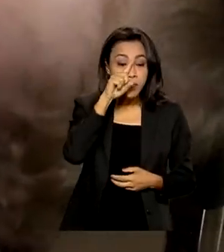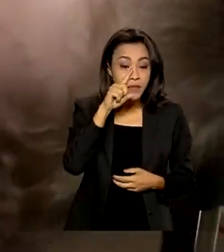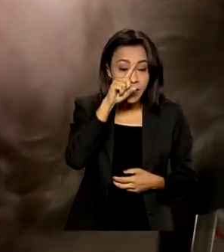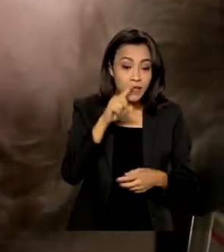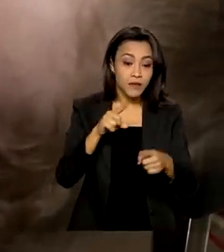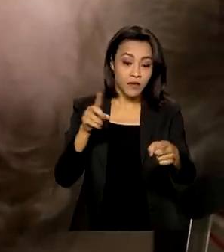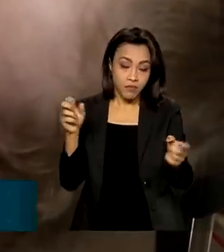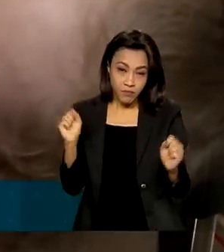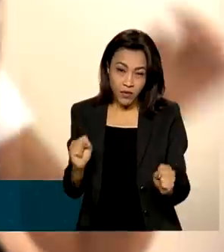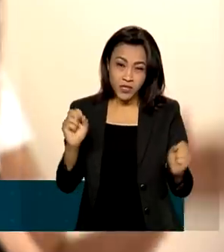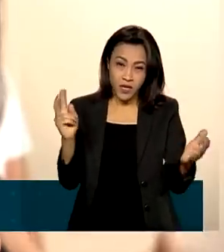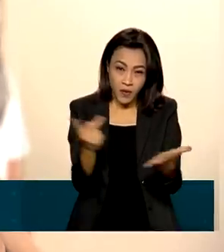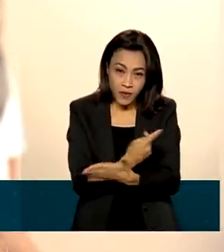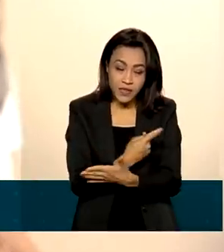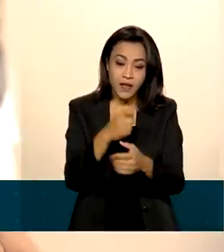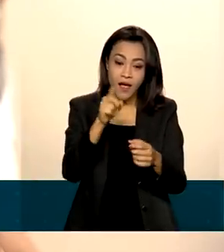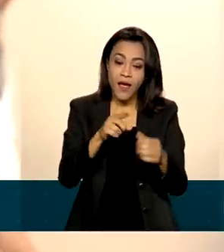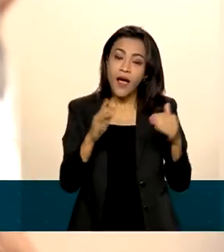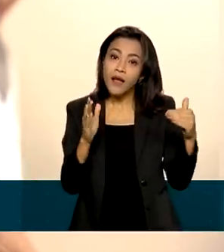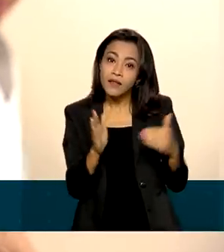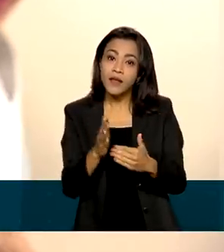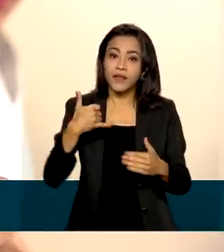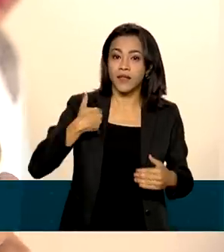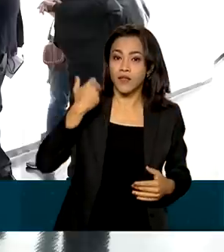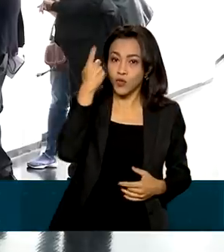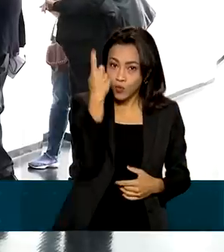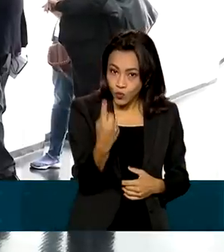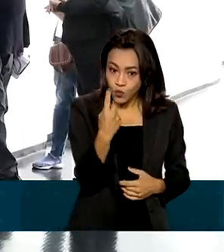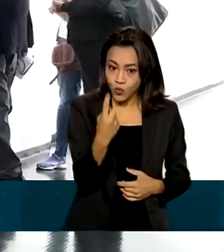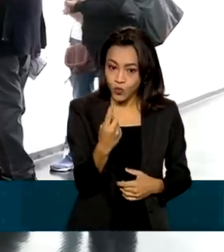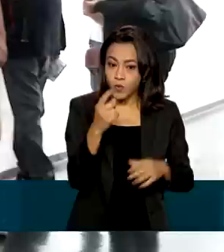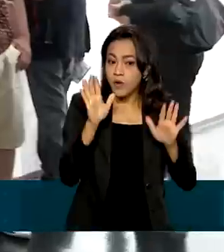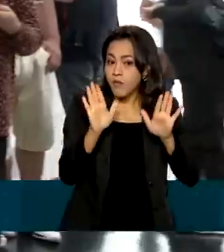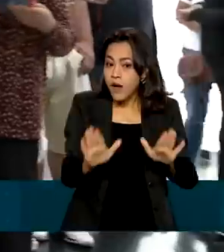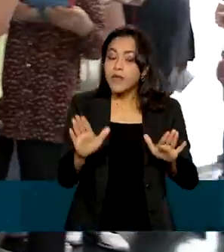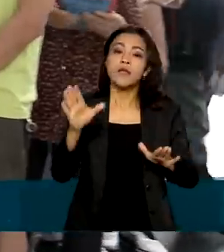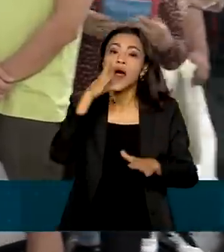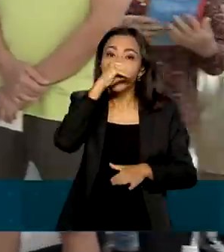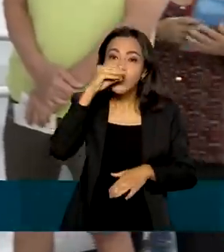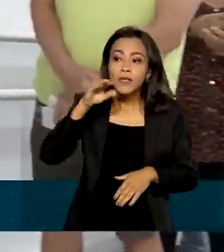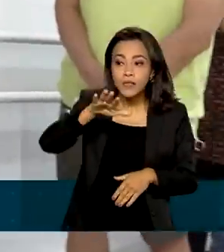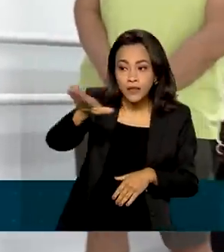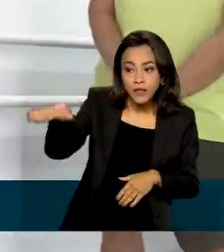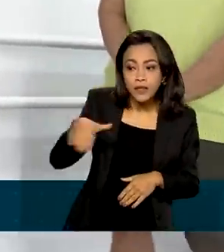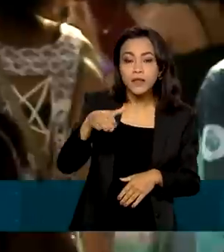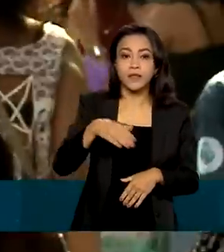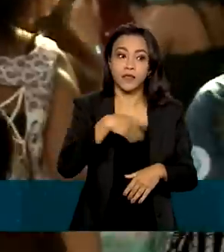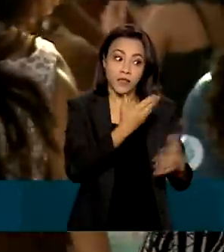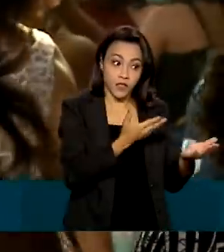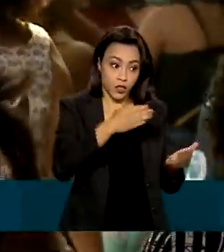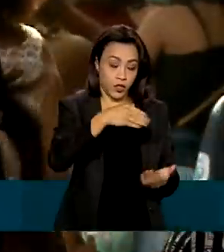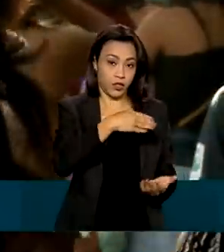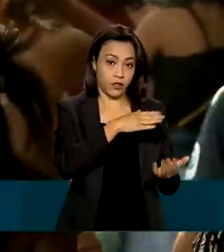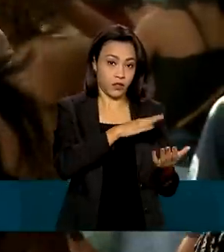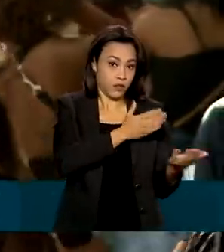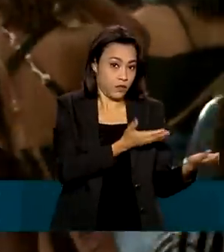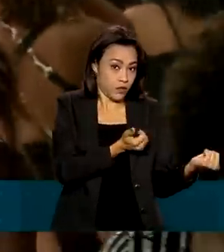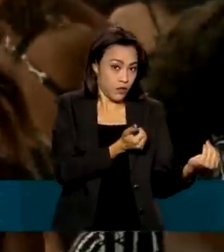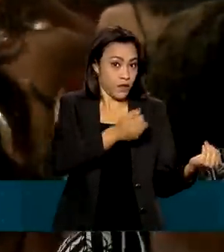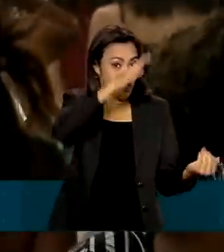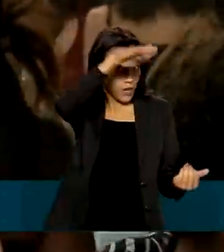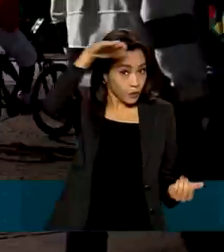de adoecimento é de até um ano de idade. Mas os adolescentes e adultos jovens são os principais